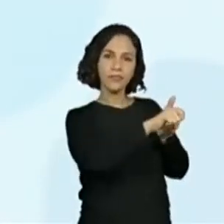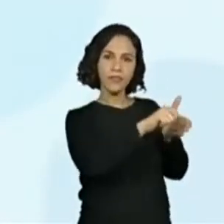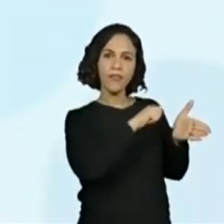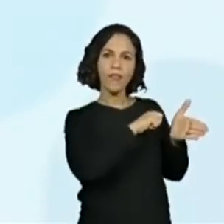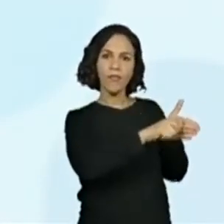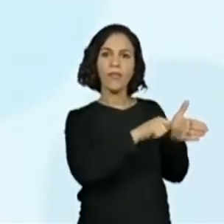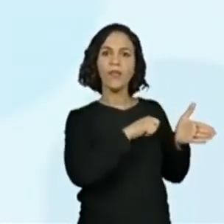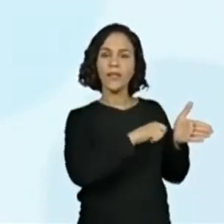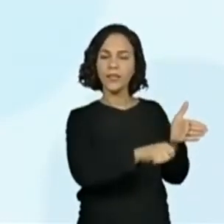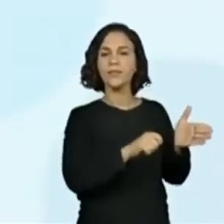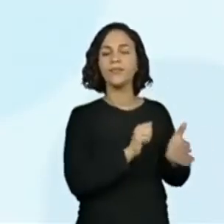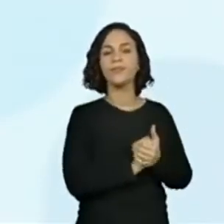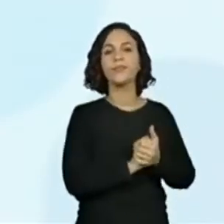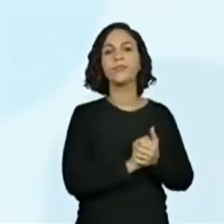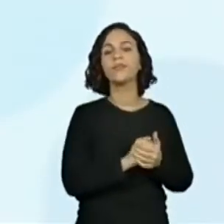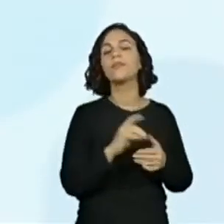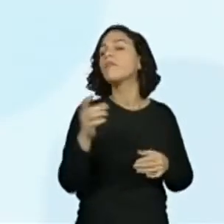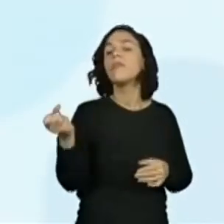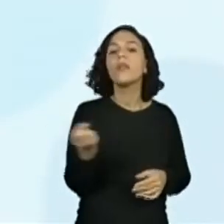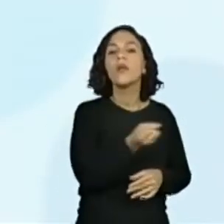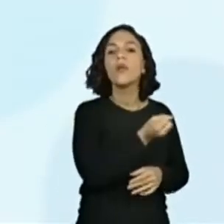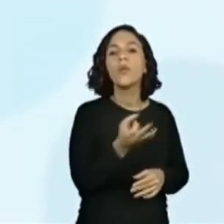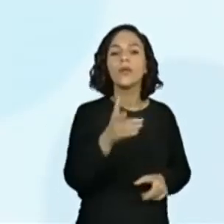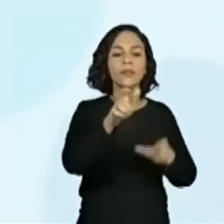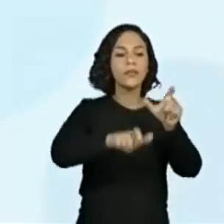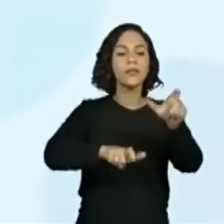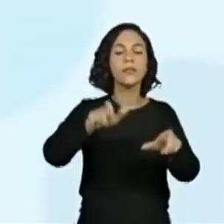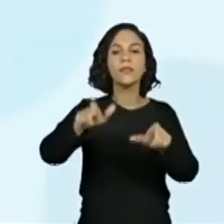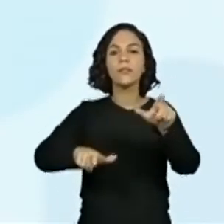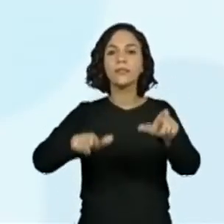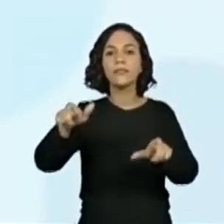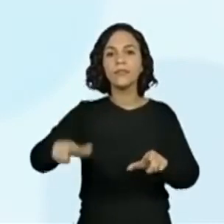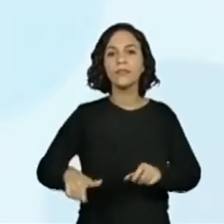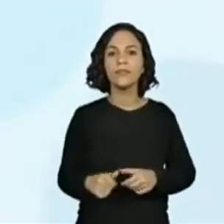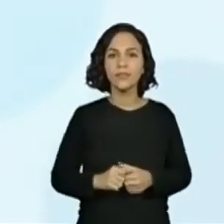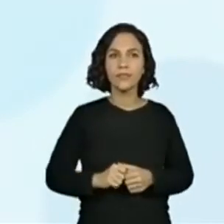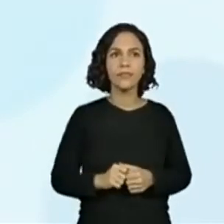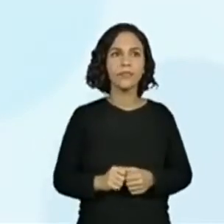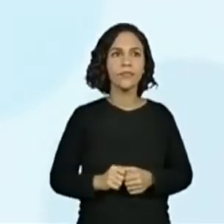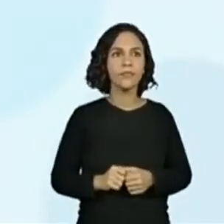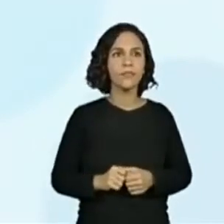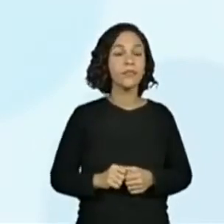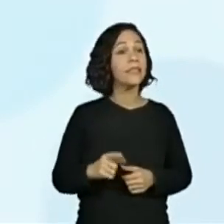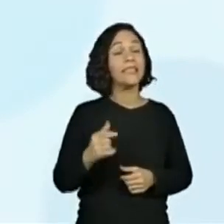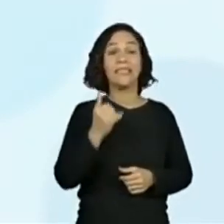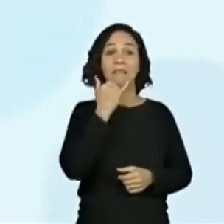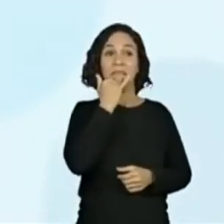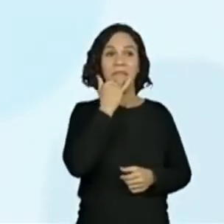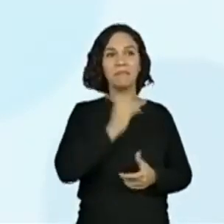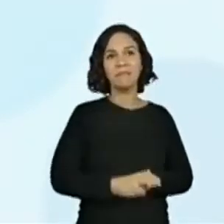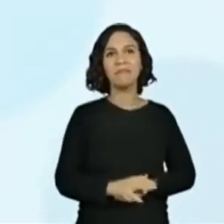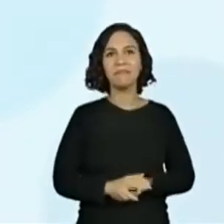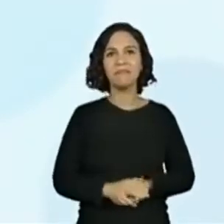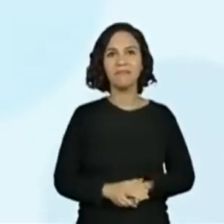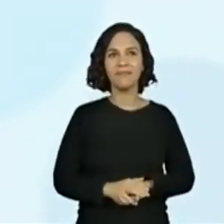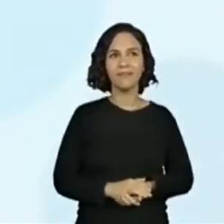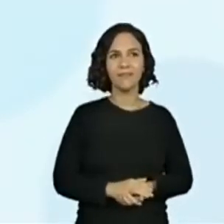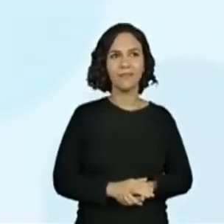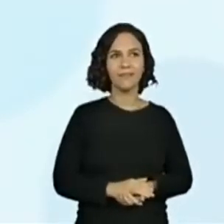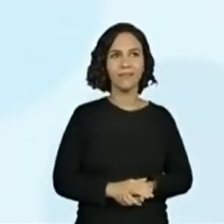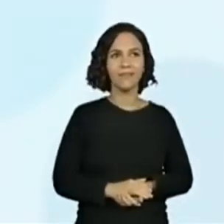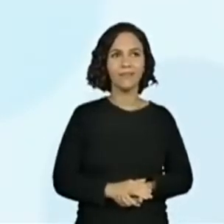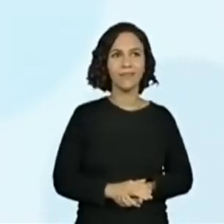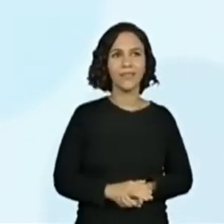lendo. Número de participantes. Opa, não é o marca-texto. Marca-texto.